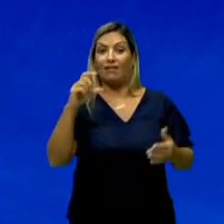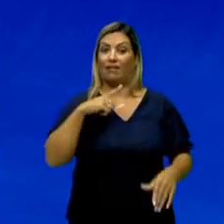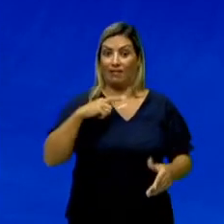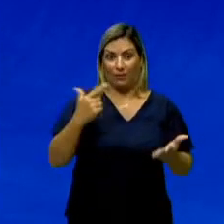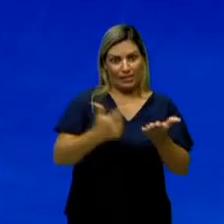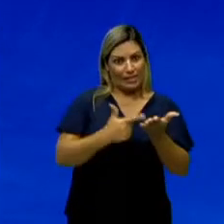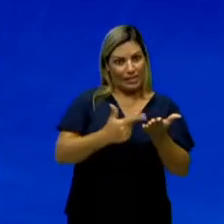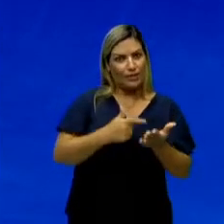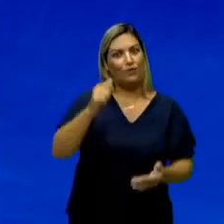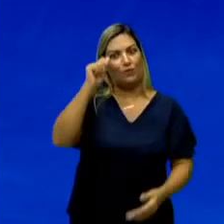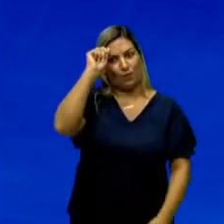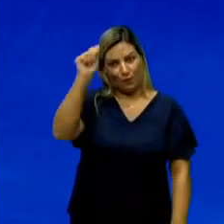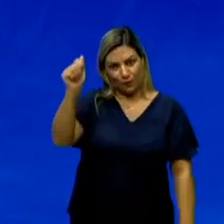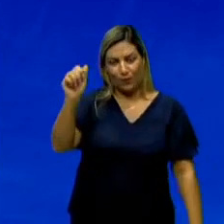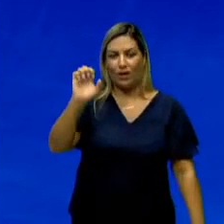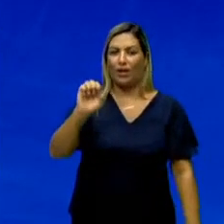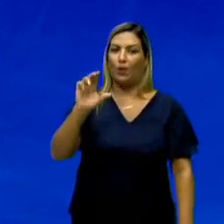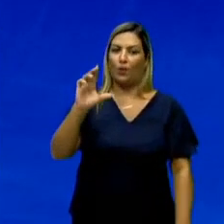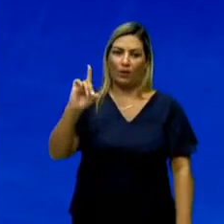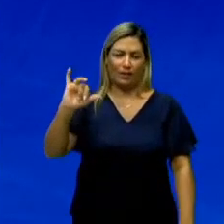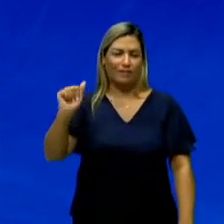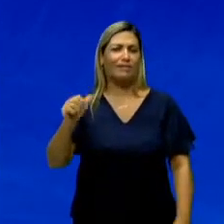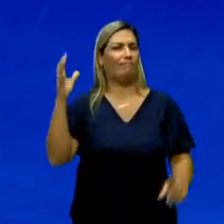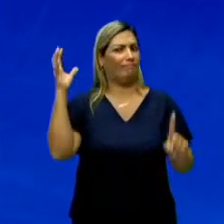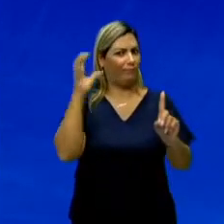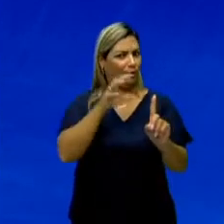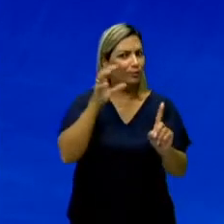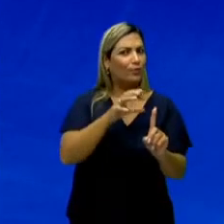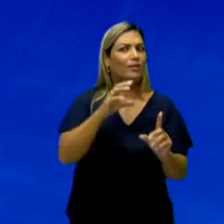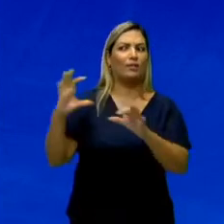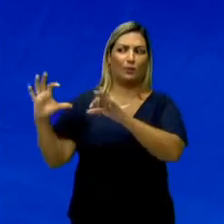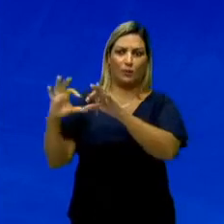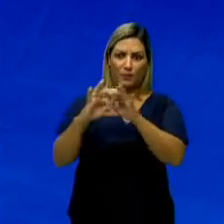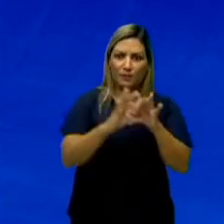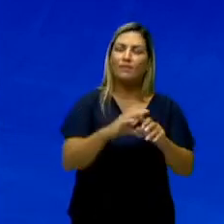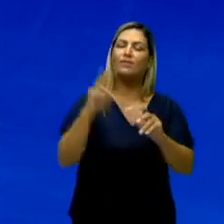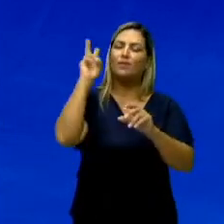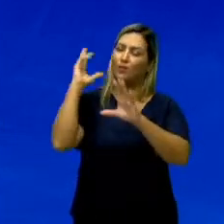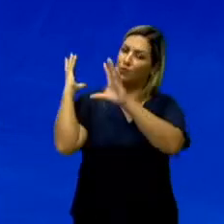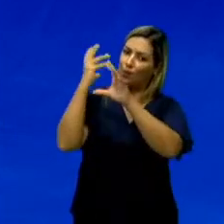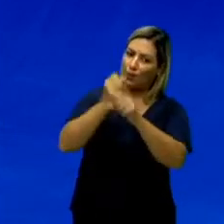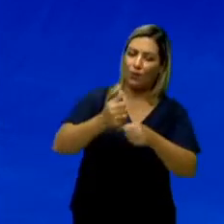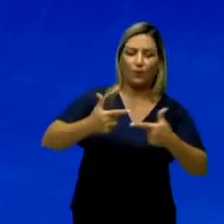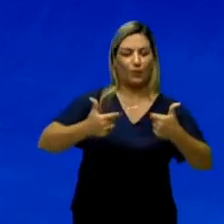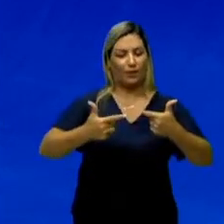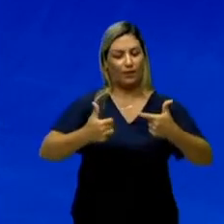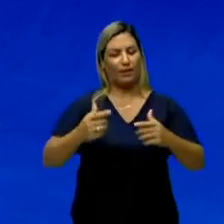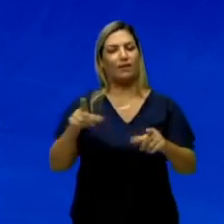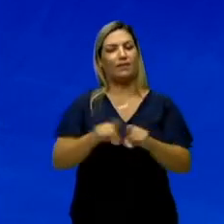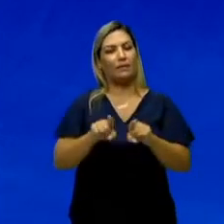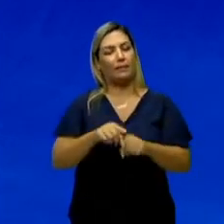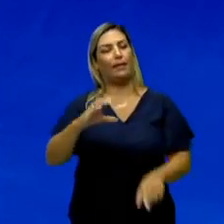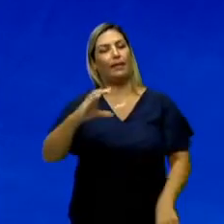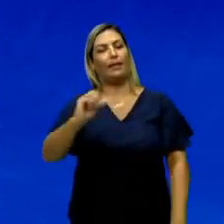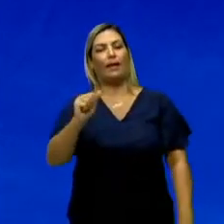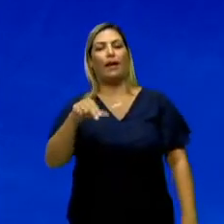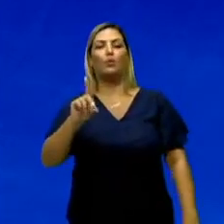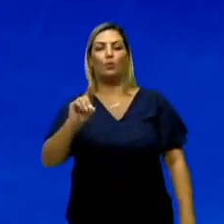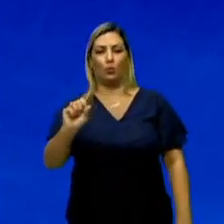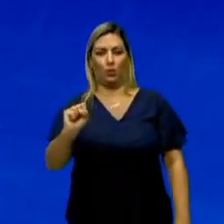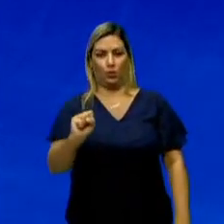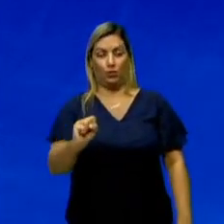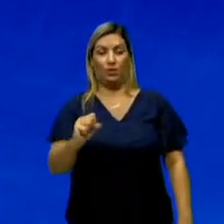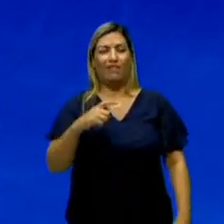Sertões, de Euclides da Cunha, vai ter muita influência do contexto histórico e da Guerra de Canudos. E é uma obra